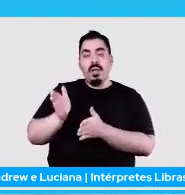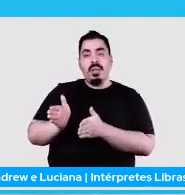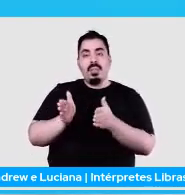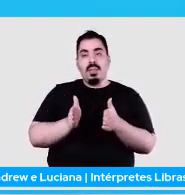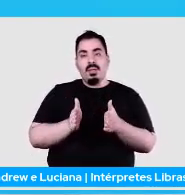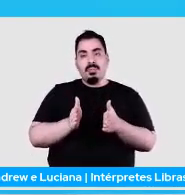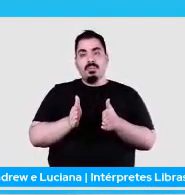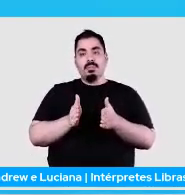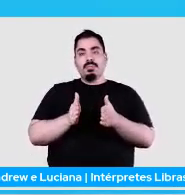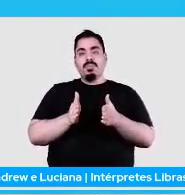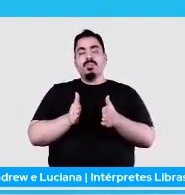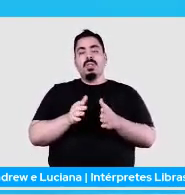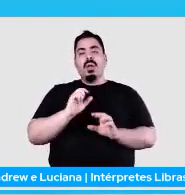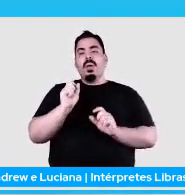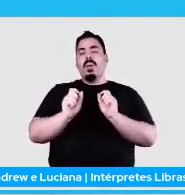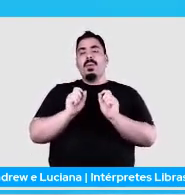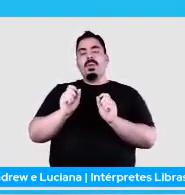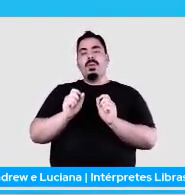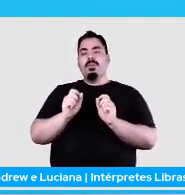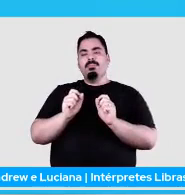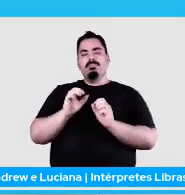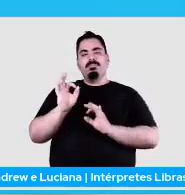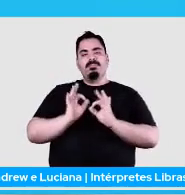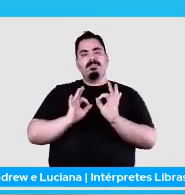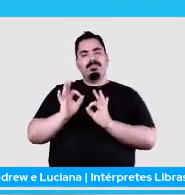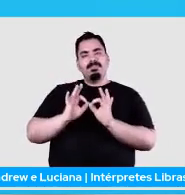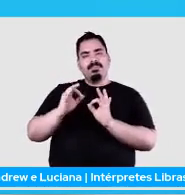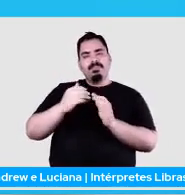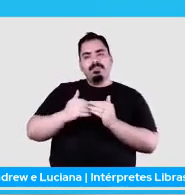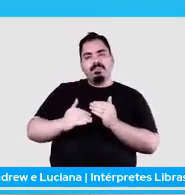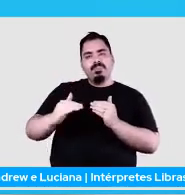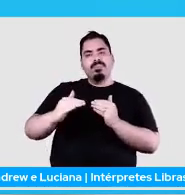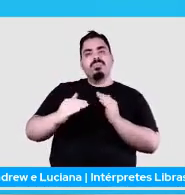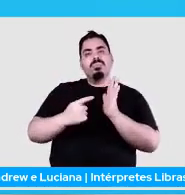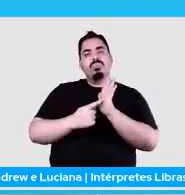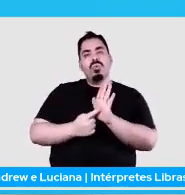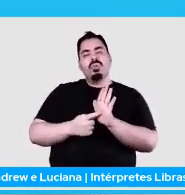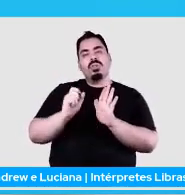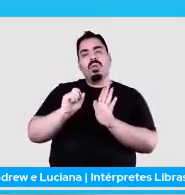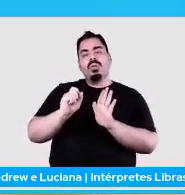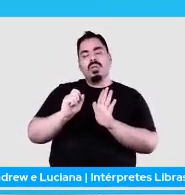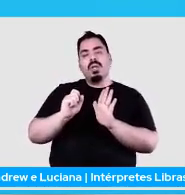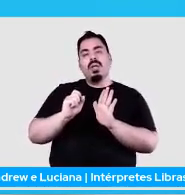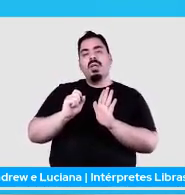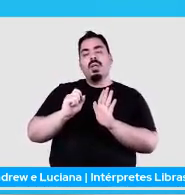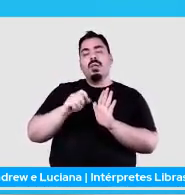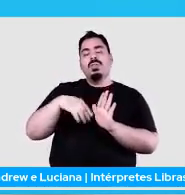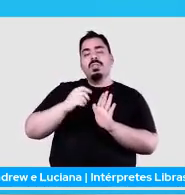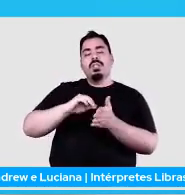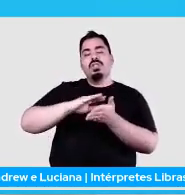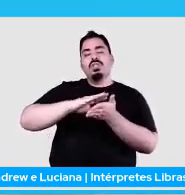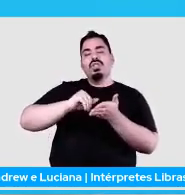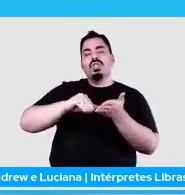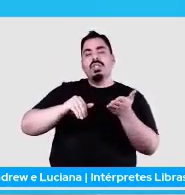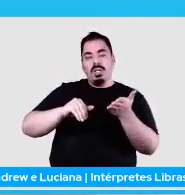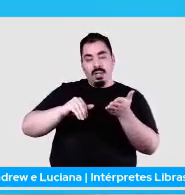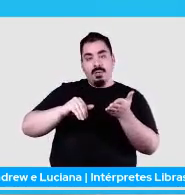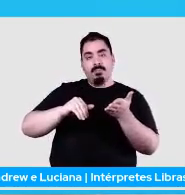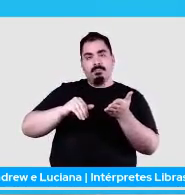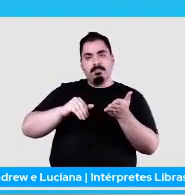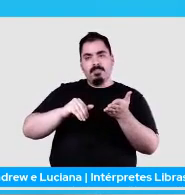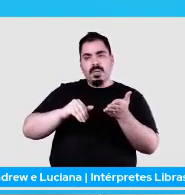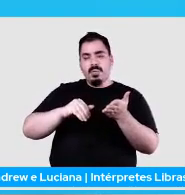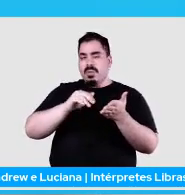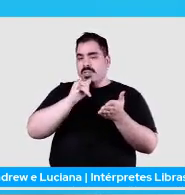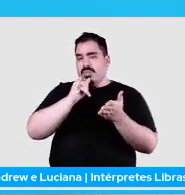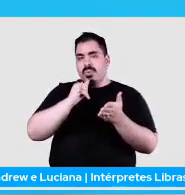que é a da extremização, que nada mais é do que remover o núcleo de palavras. Por exemplo, no português mesmo,